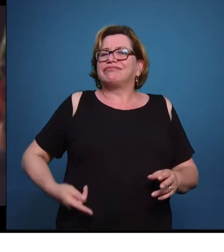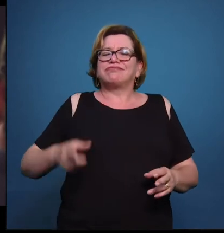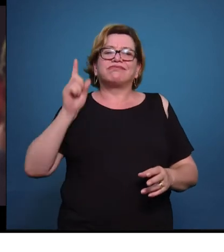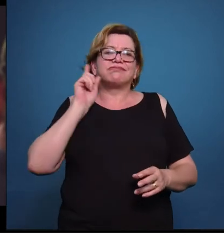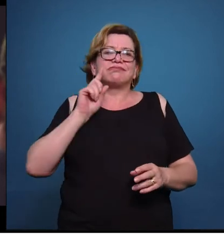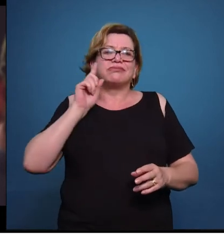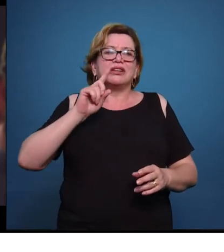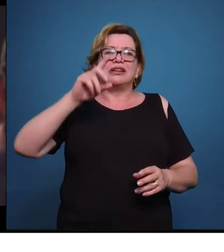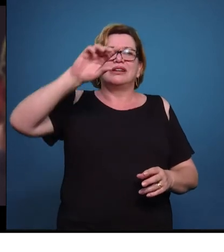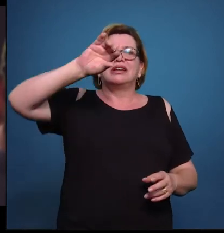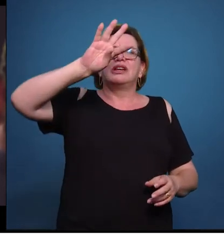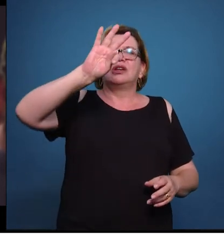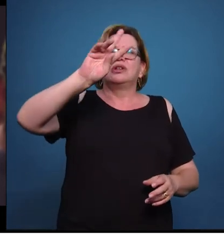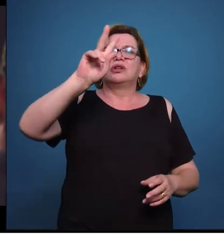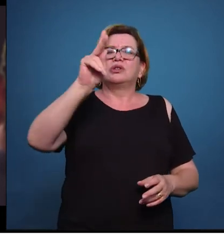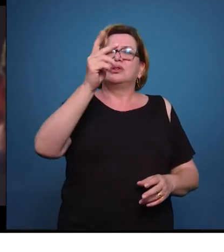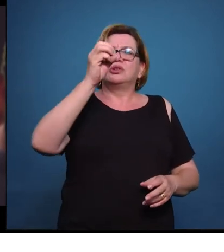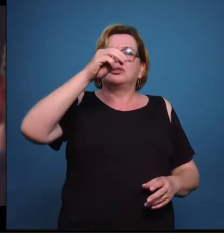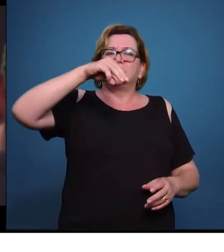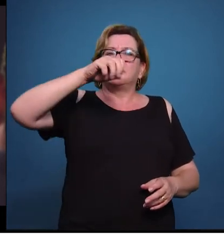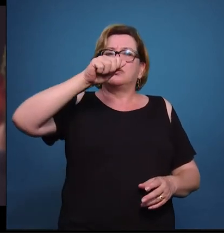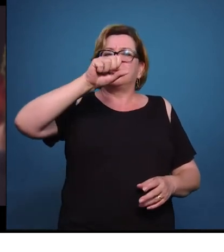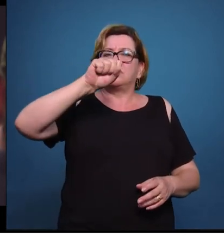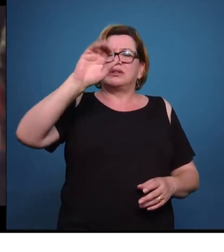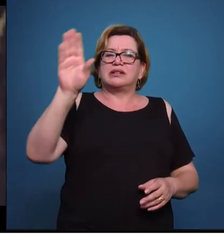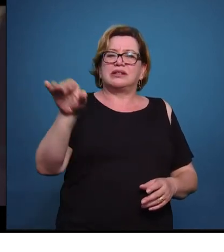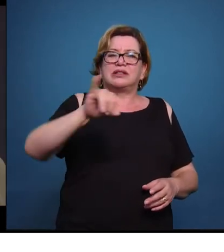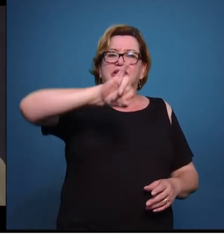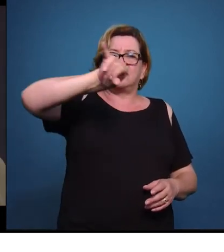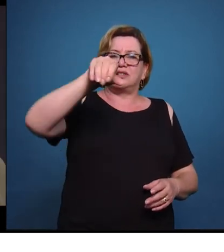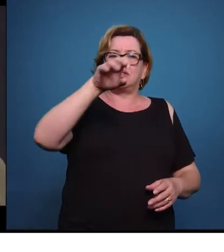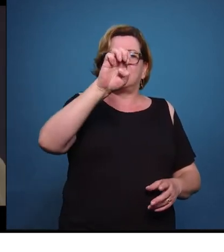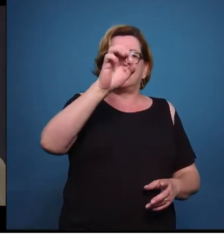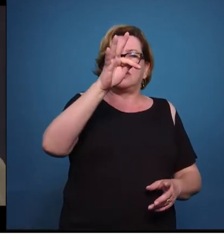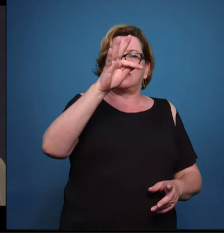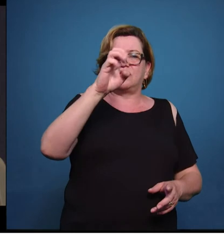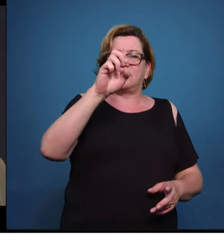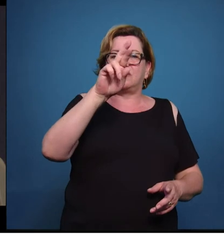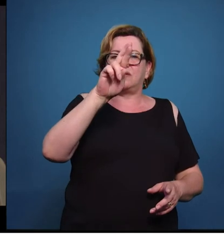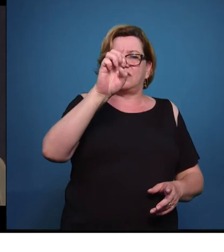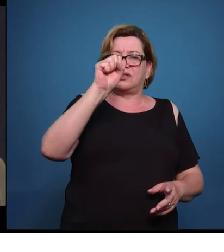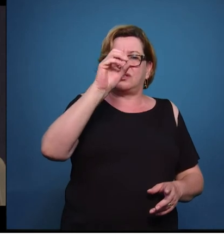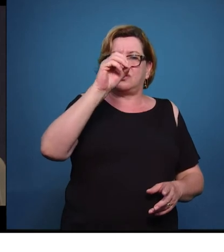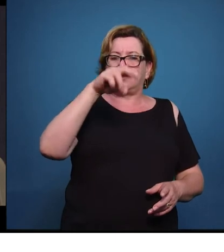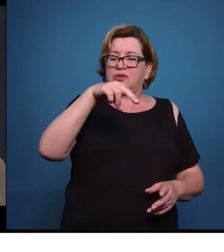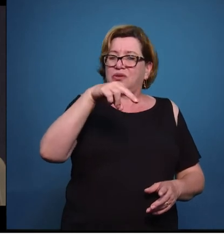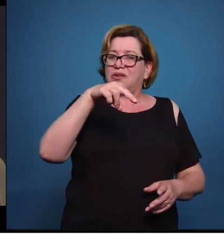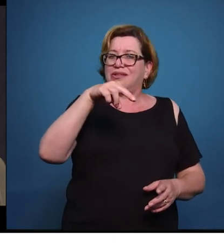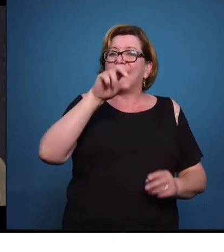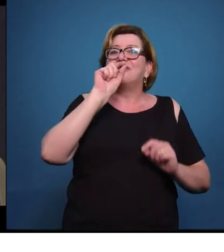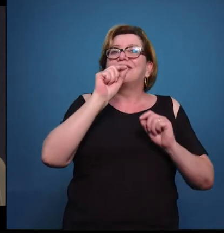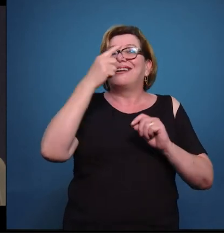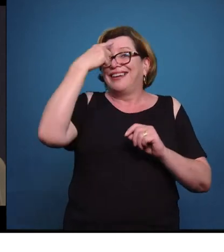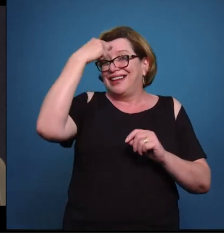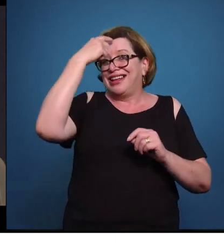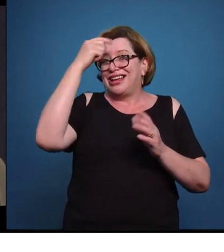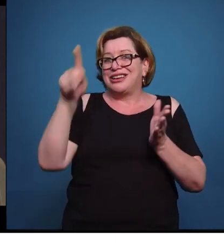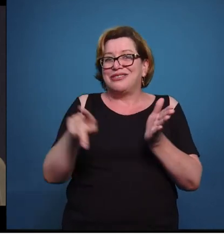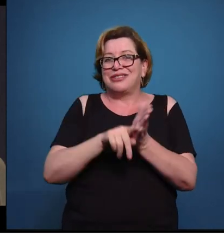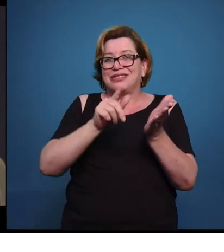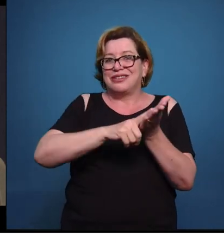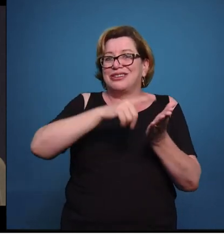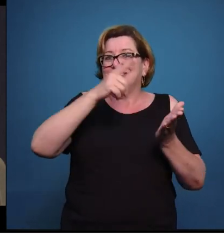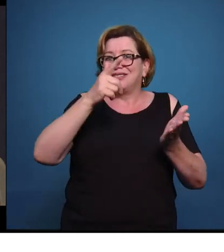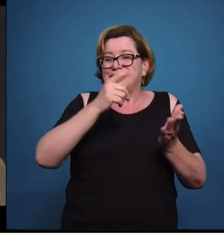era a visão que ele tinha da imprensa já naquela época e que perdura? Embora falar de presidente americano não é uma boa